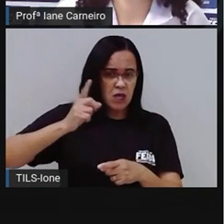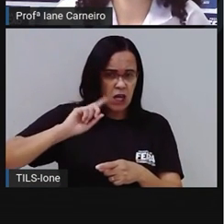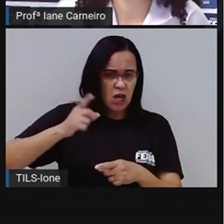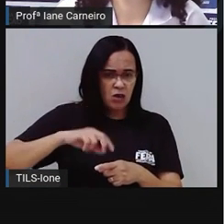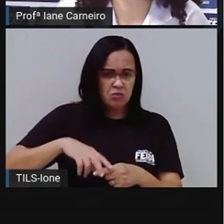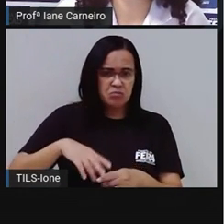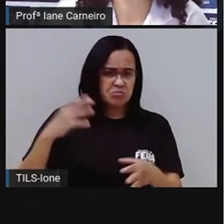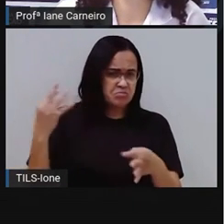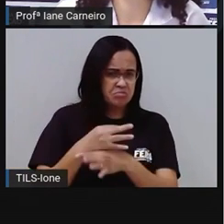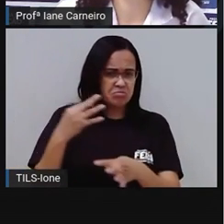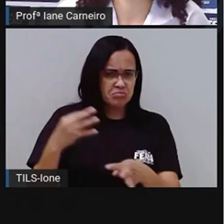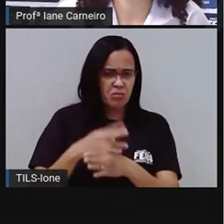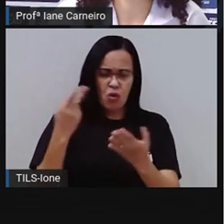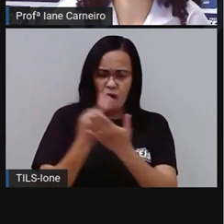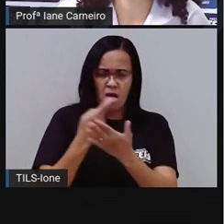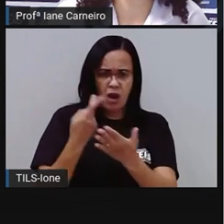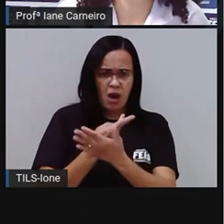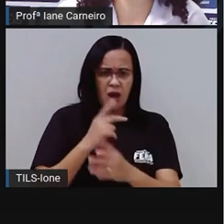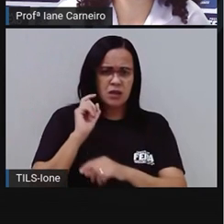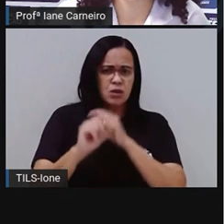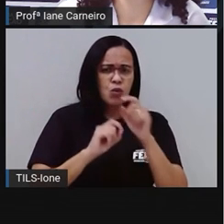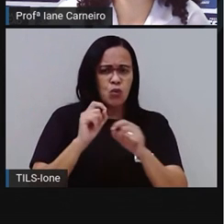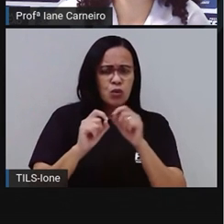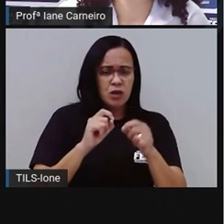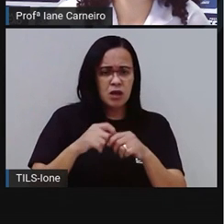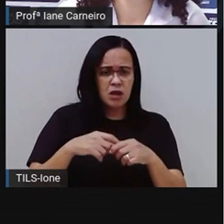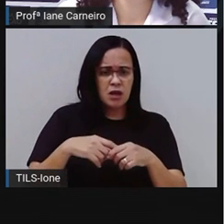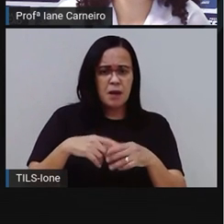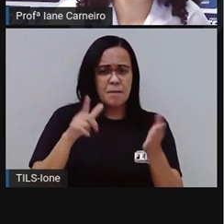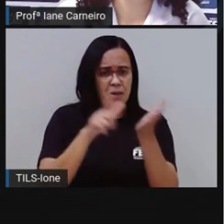borracha, B, lapiseira ou C, a folha?